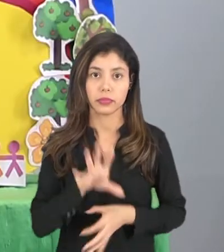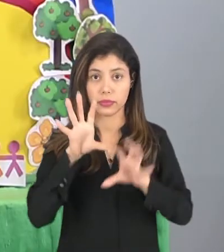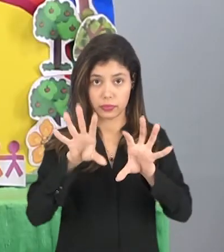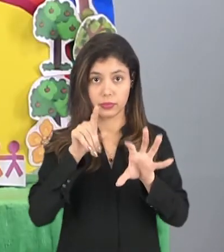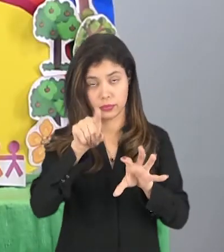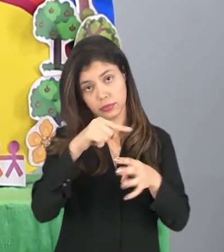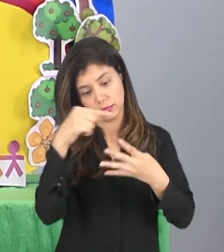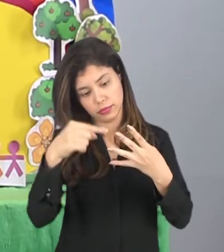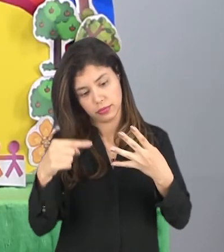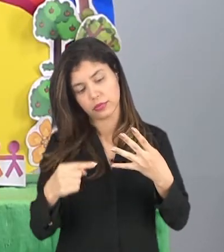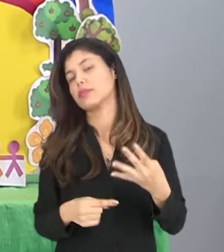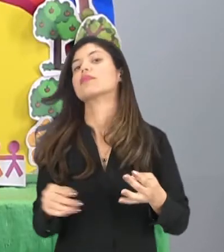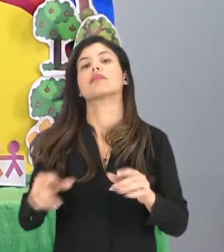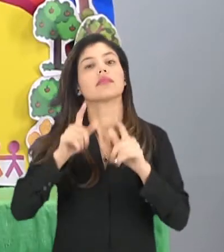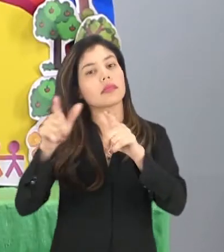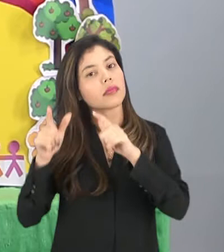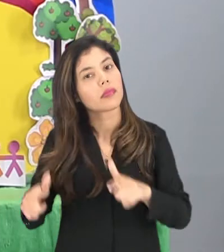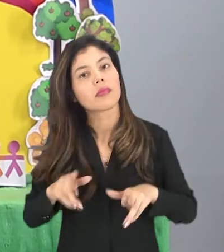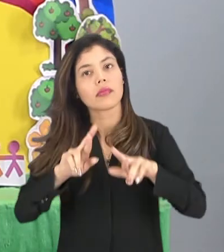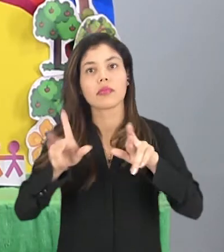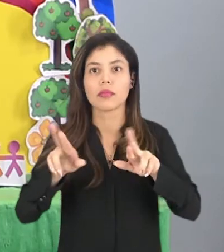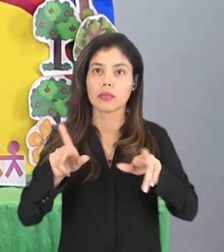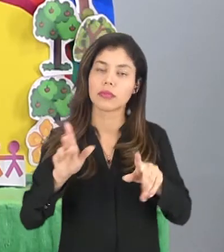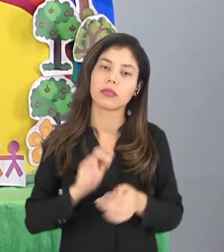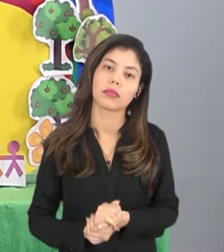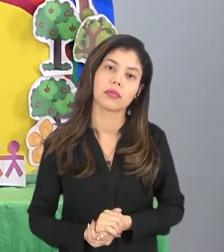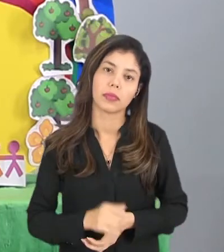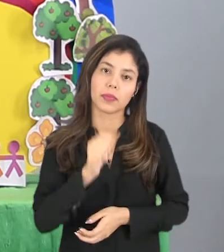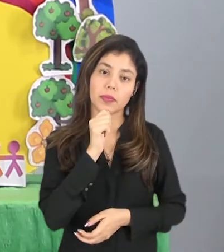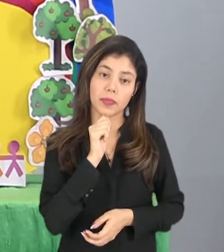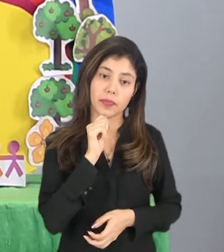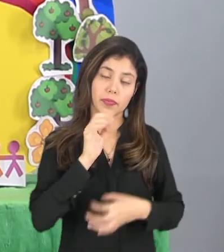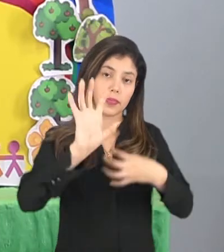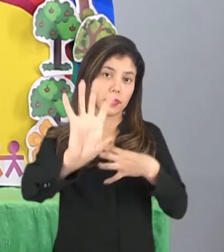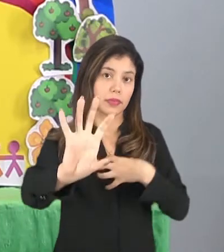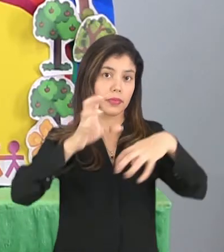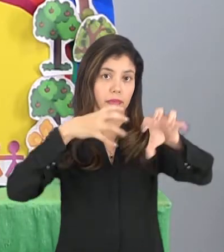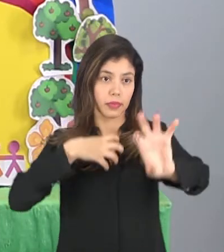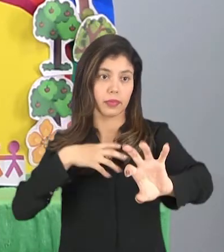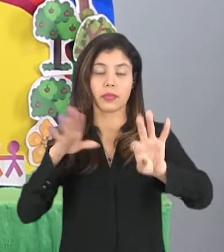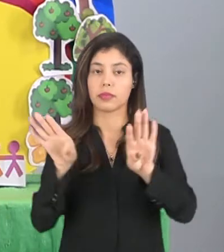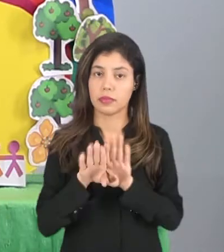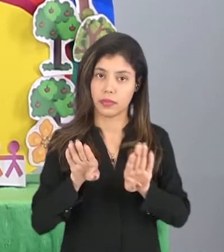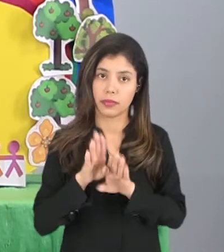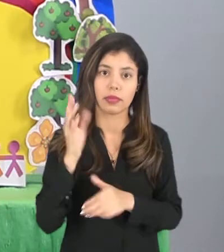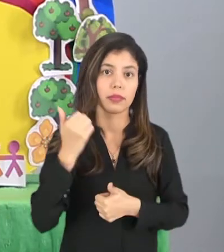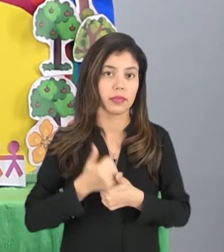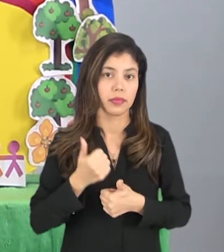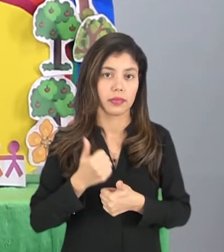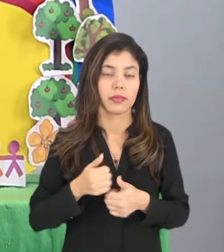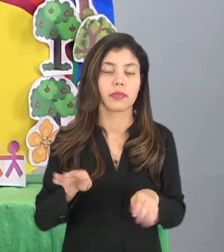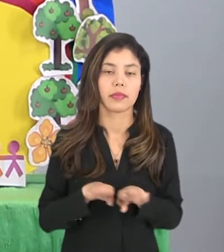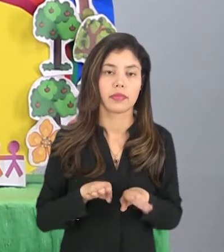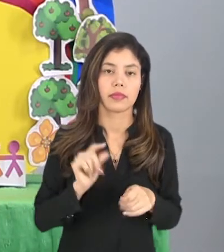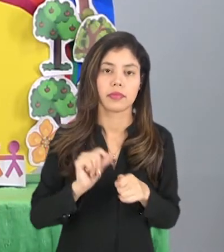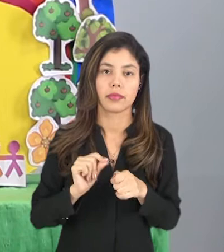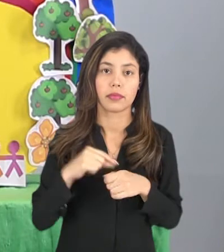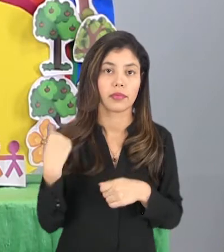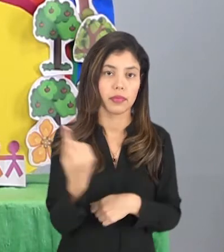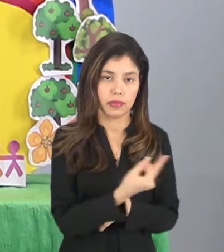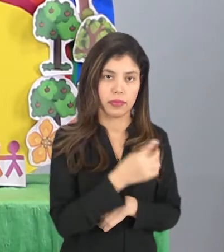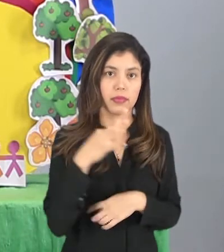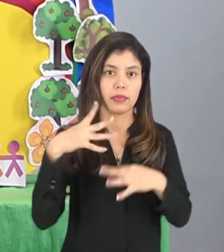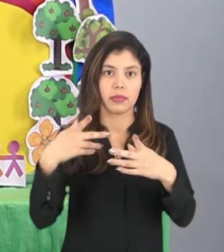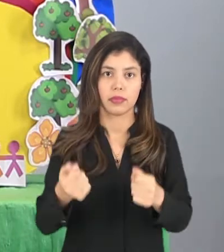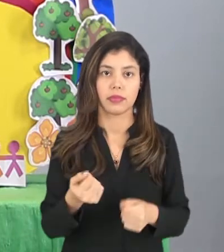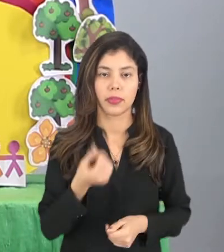situações de diversos ambientes e que a empatia foi sendo exercida. Tudo bem?